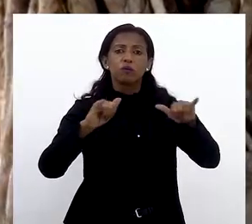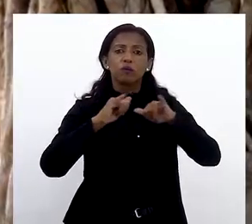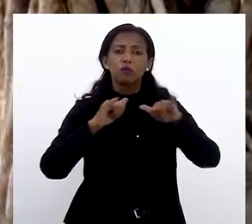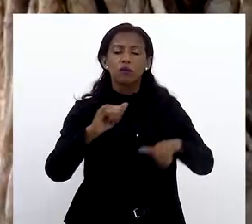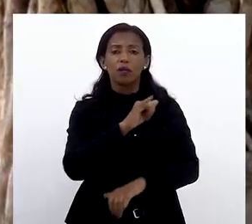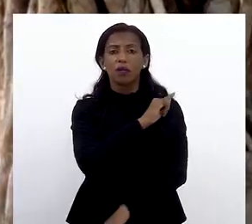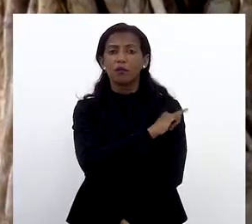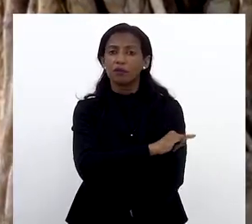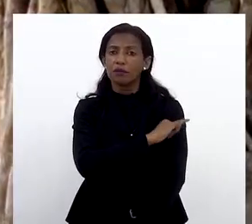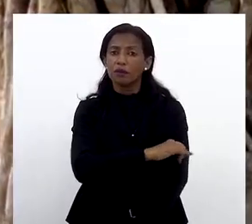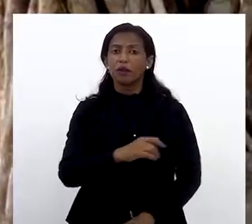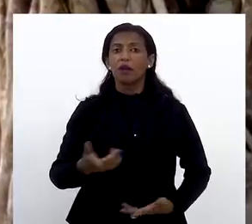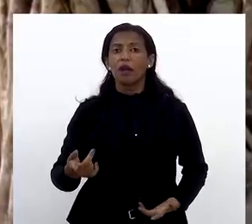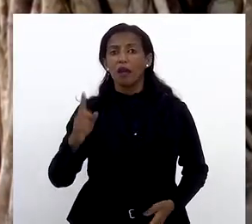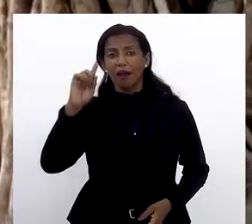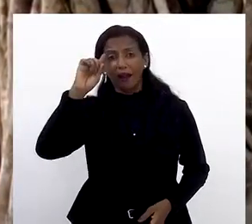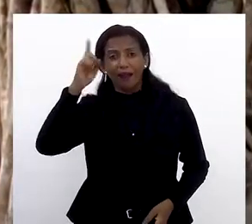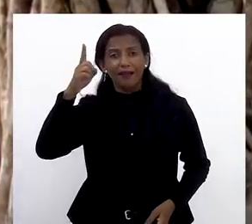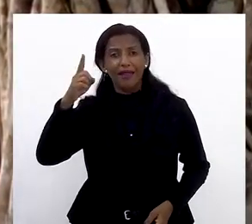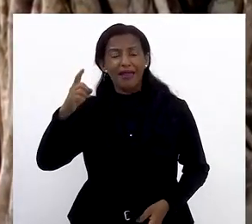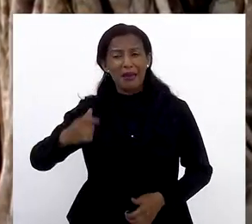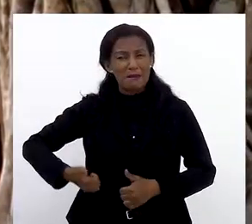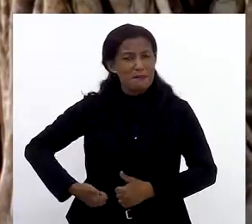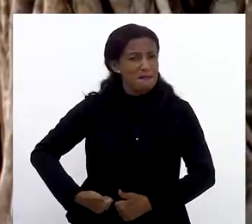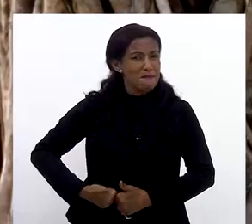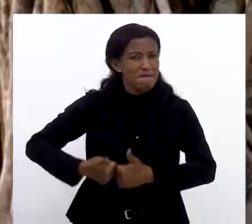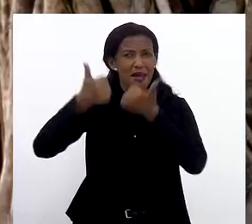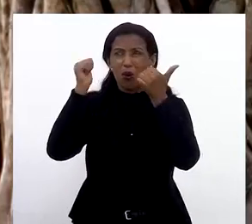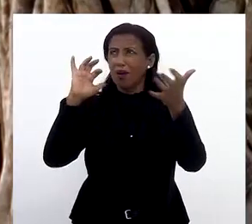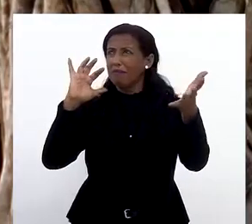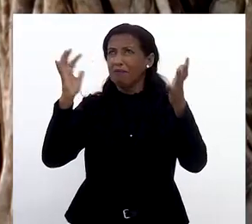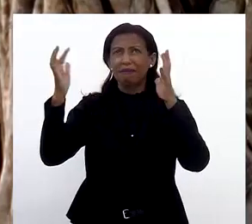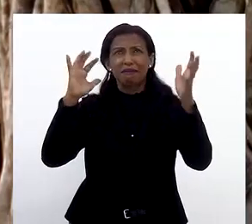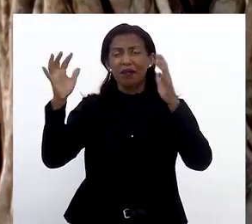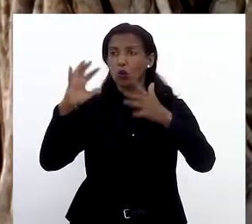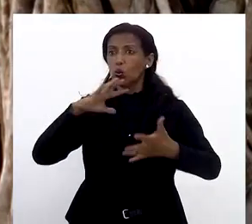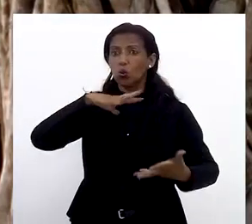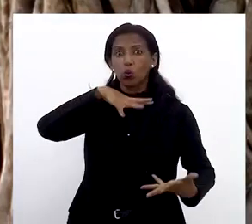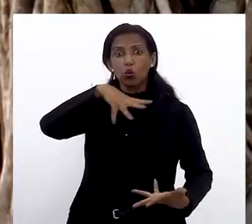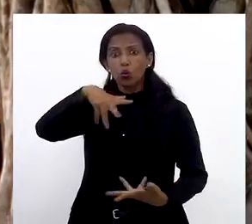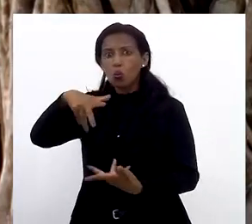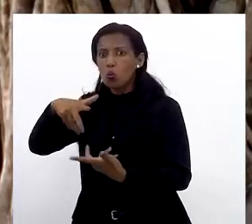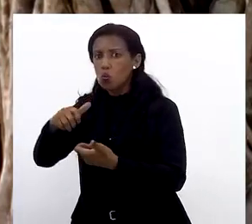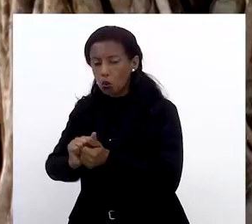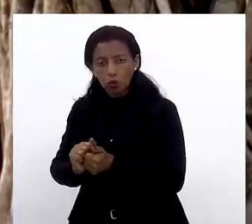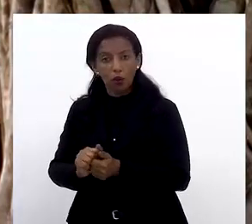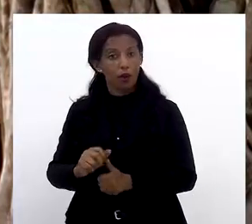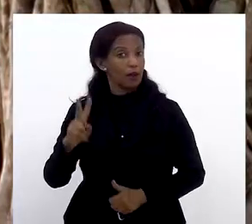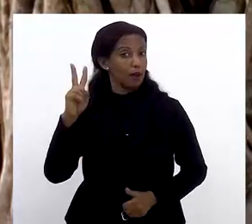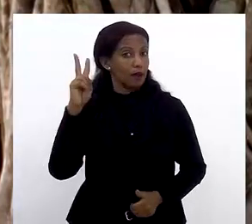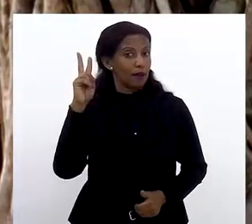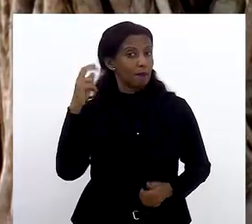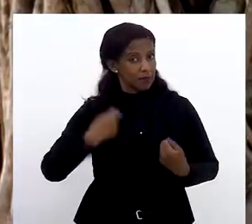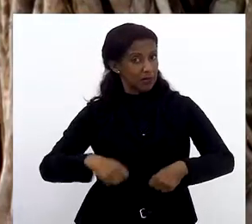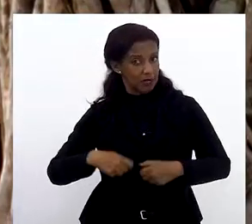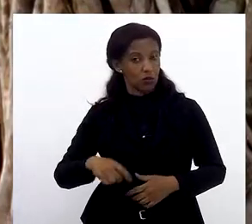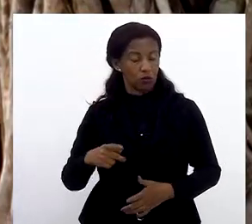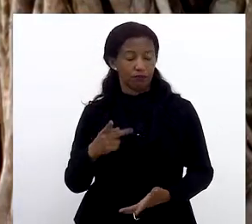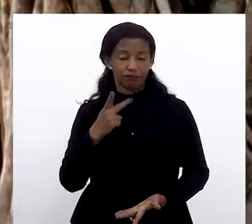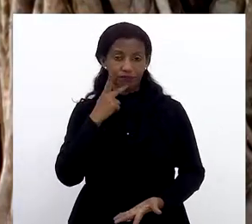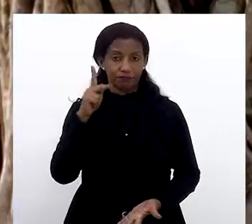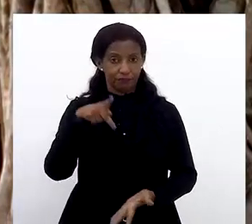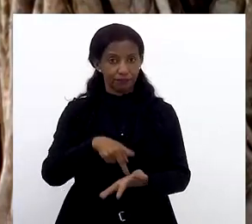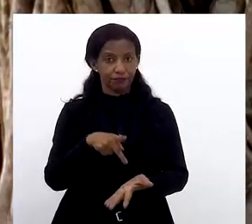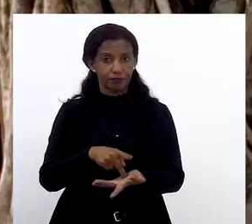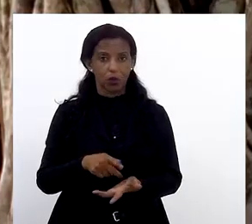disseminar no Rio de Janeiro, a ideia de que aqui era o terceiro melhor clima do mundo. É preciso fazer um registro